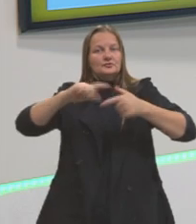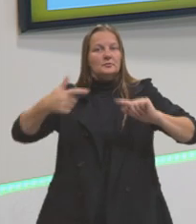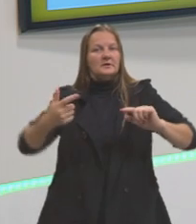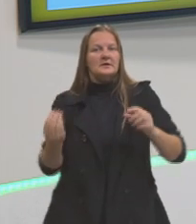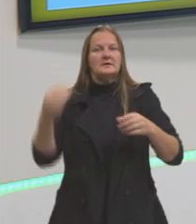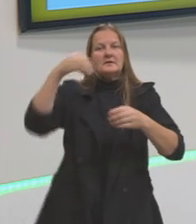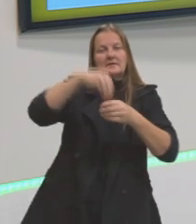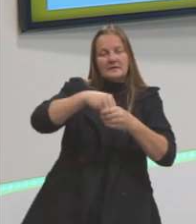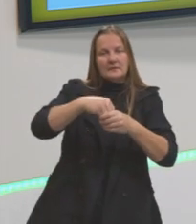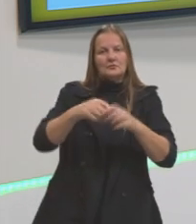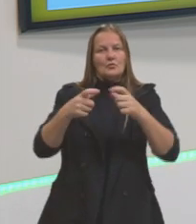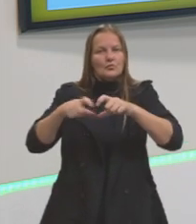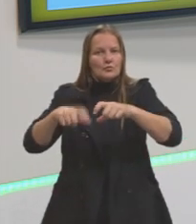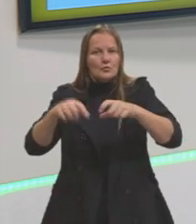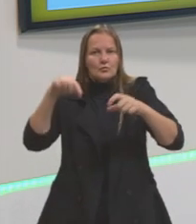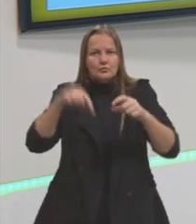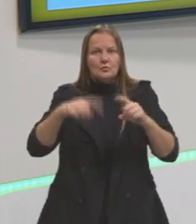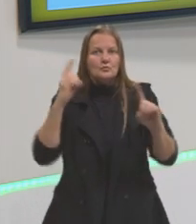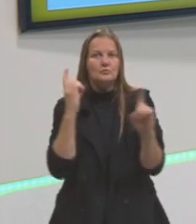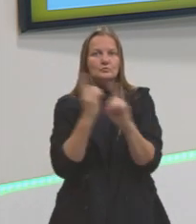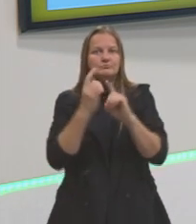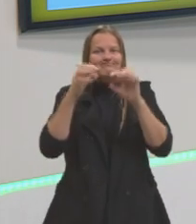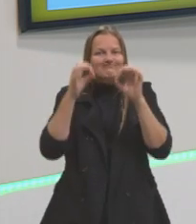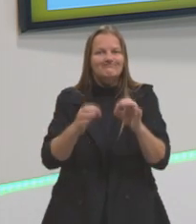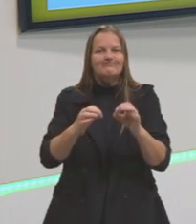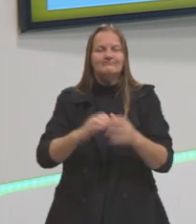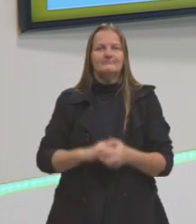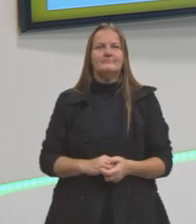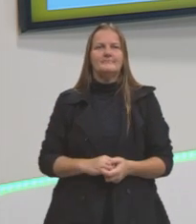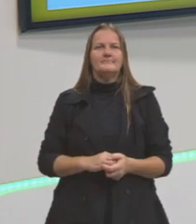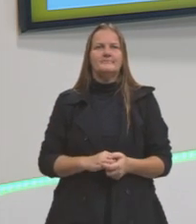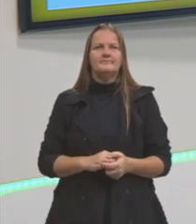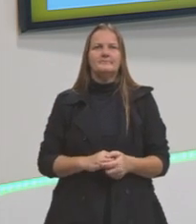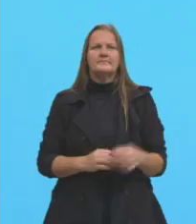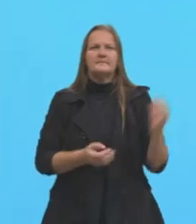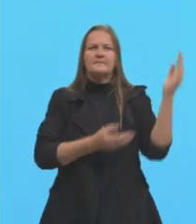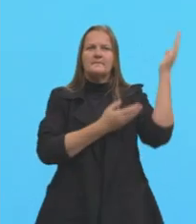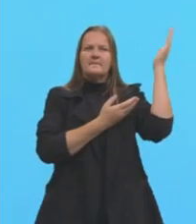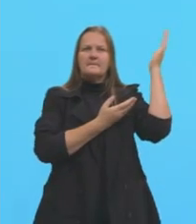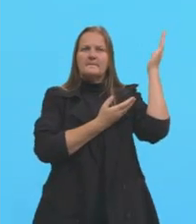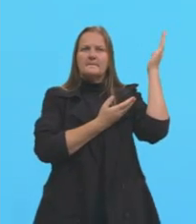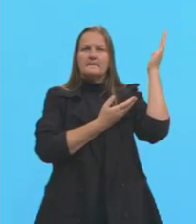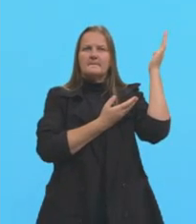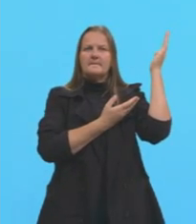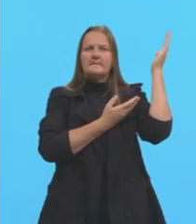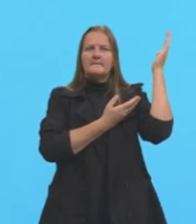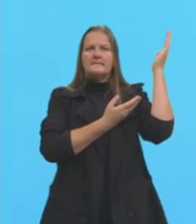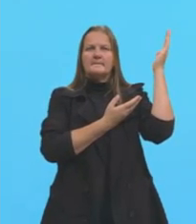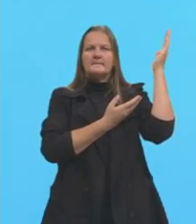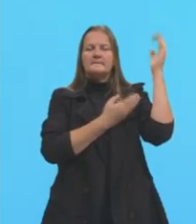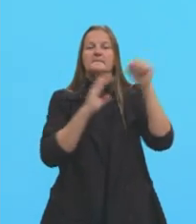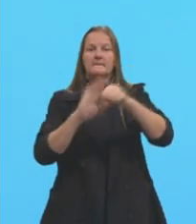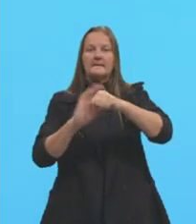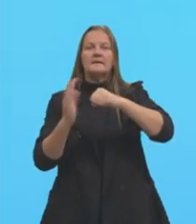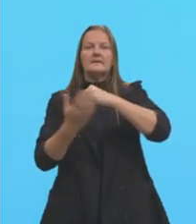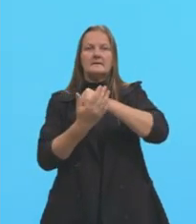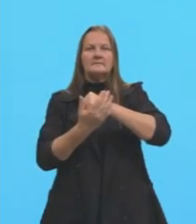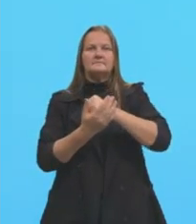de mapa, localização. Volto a repetir aqui, como eu estou dizendo aqui, nesse bairro aqui, Dona Teodora, seria, então,